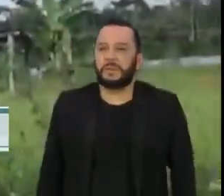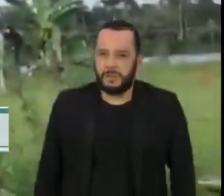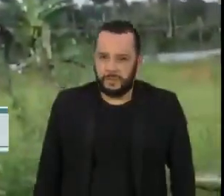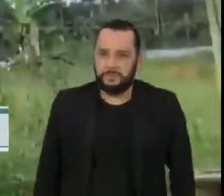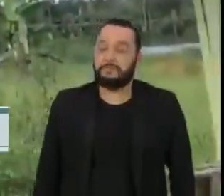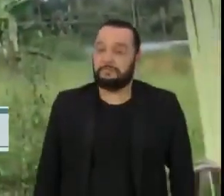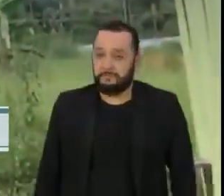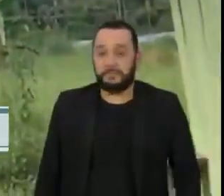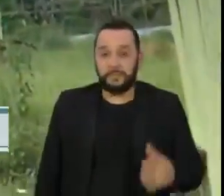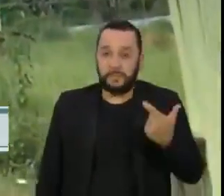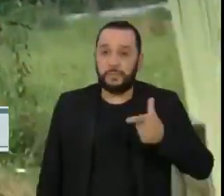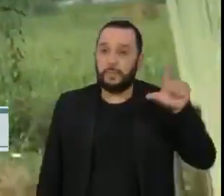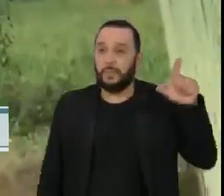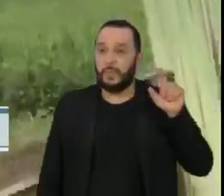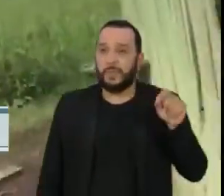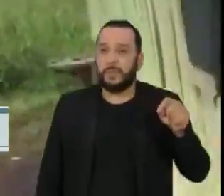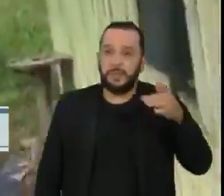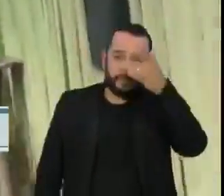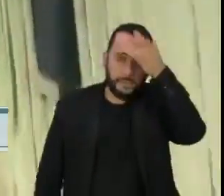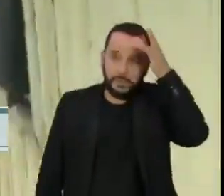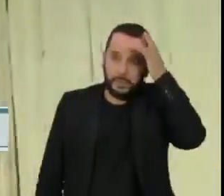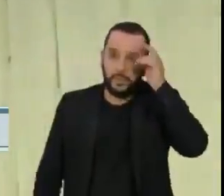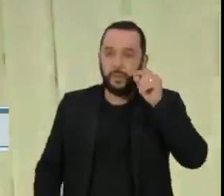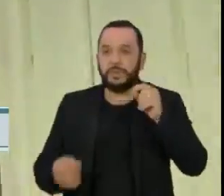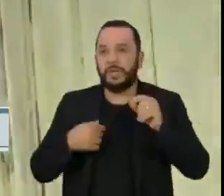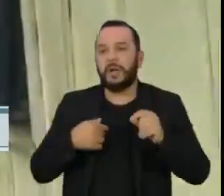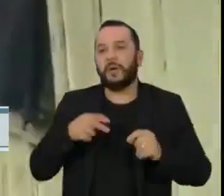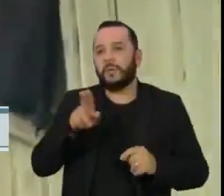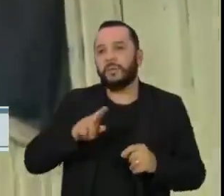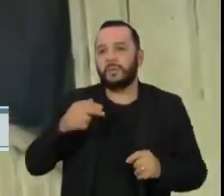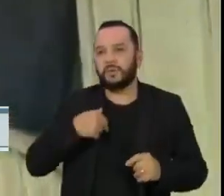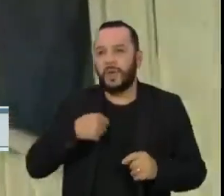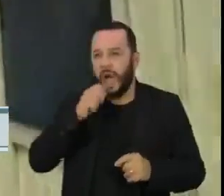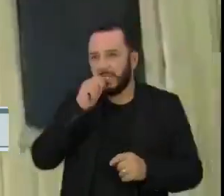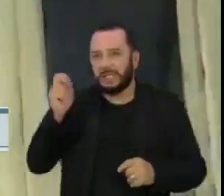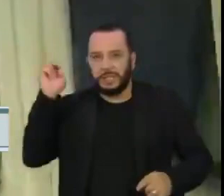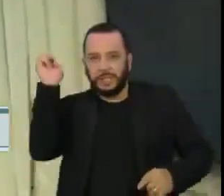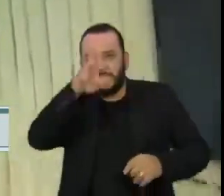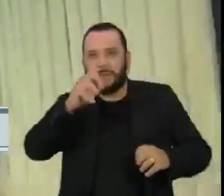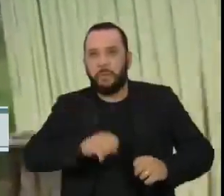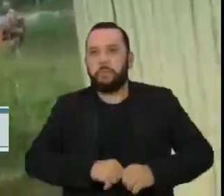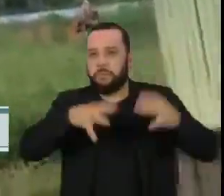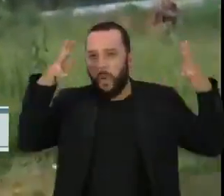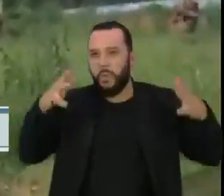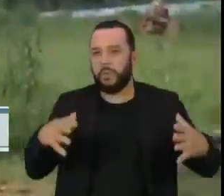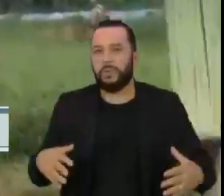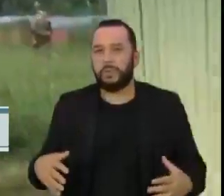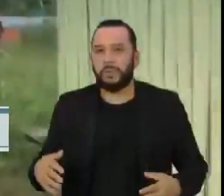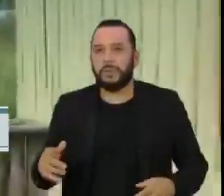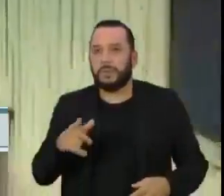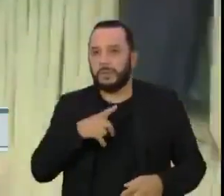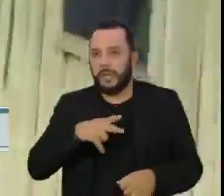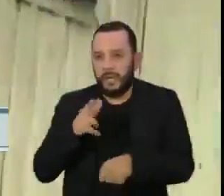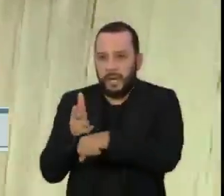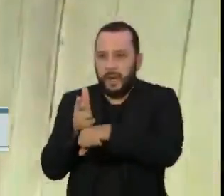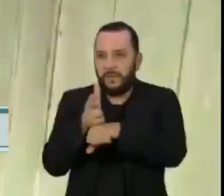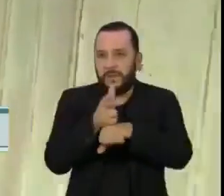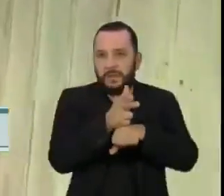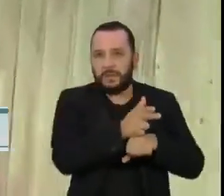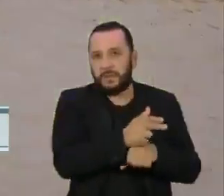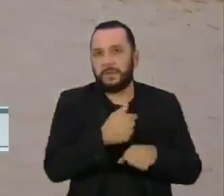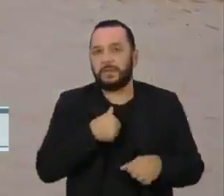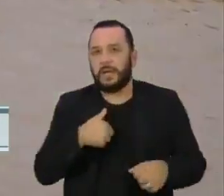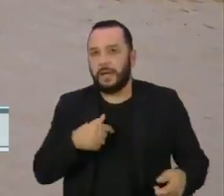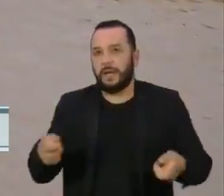Em outro, os assaltantes usaram bombas de gás lacrimogênio. Em gravações, garimpeiros